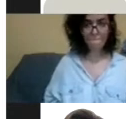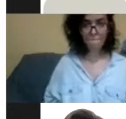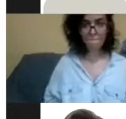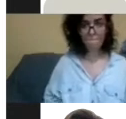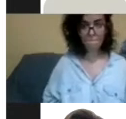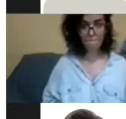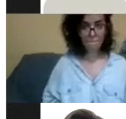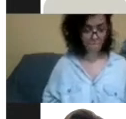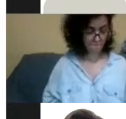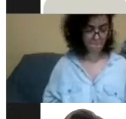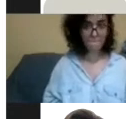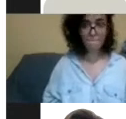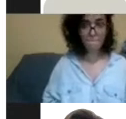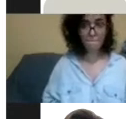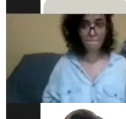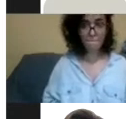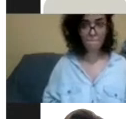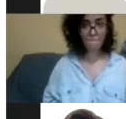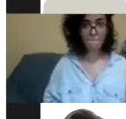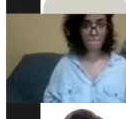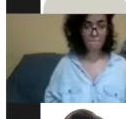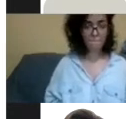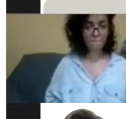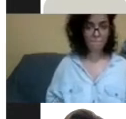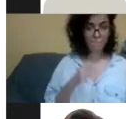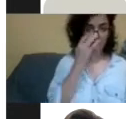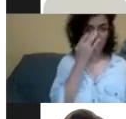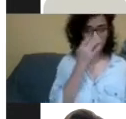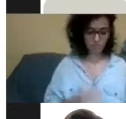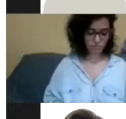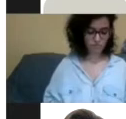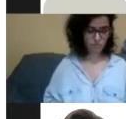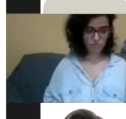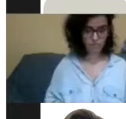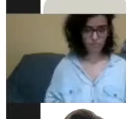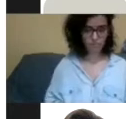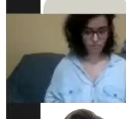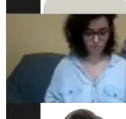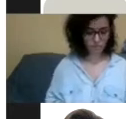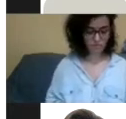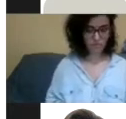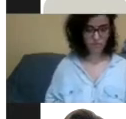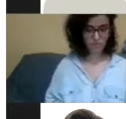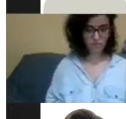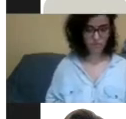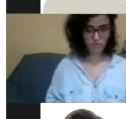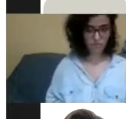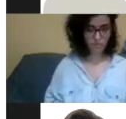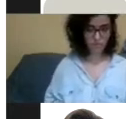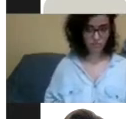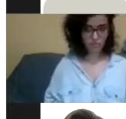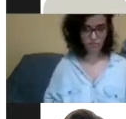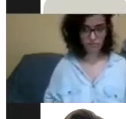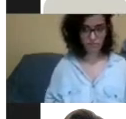nos Estados Unidos, está em inglês essa prancha, né? E aqui é uma um exercício.